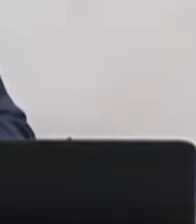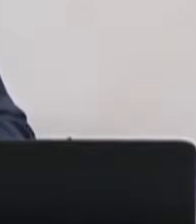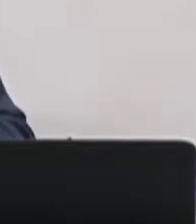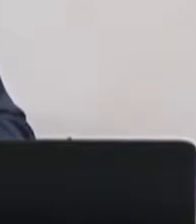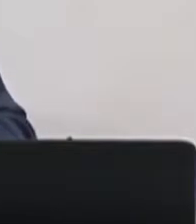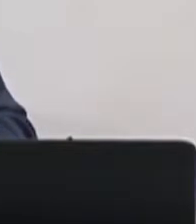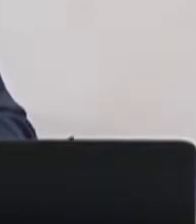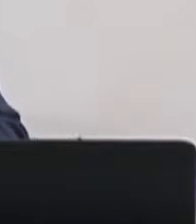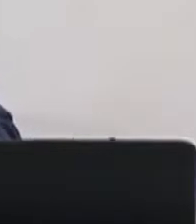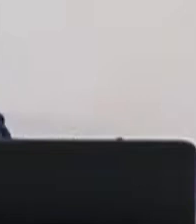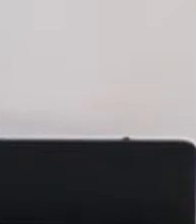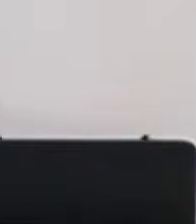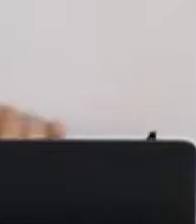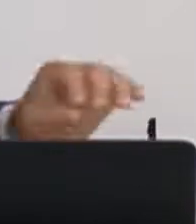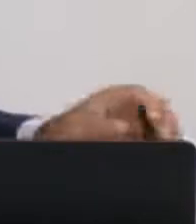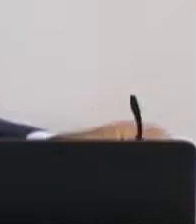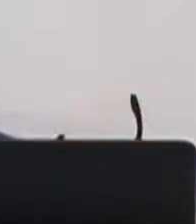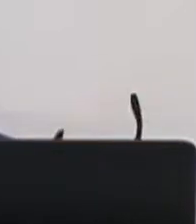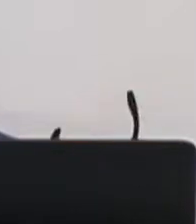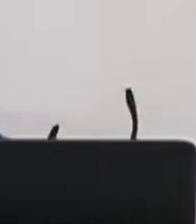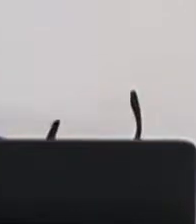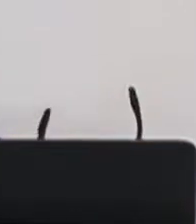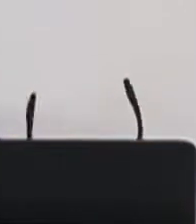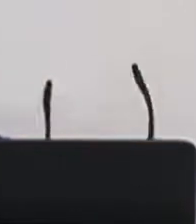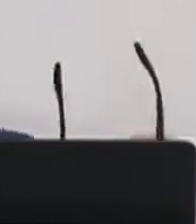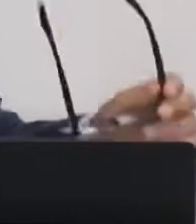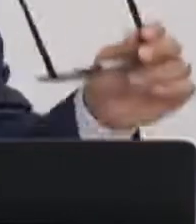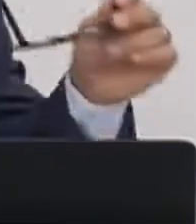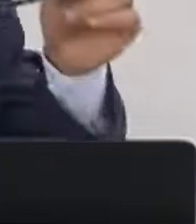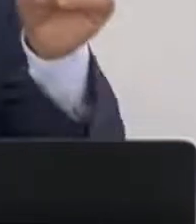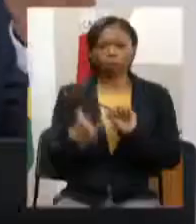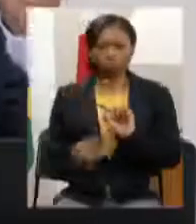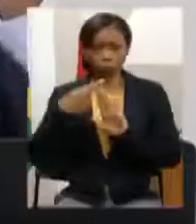Agrícolas relator do tema educação e esporte